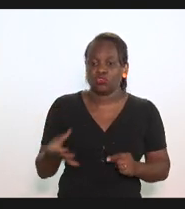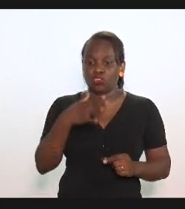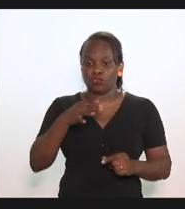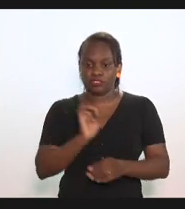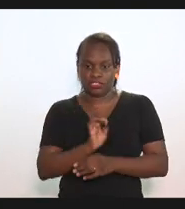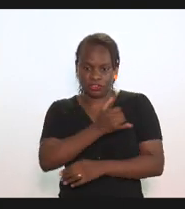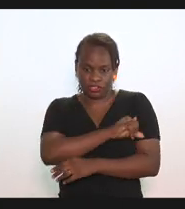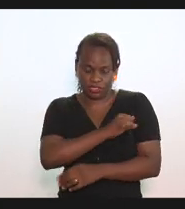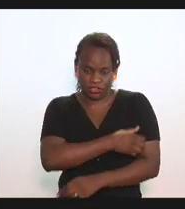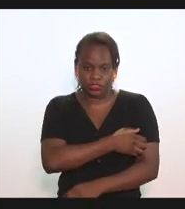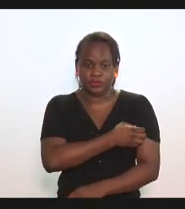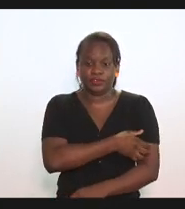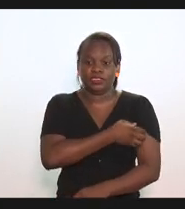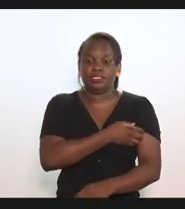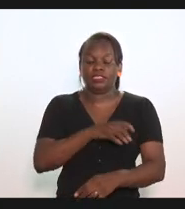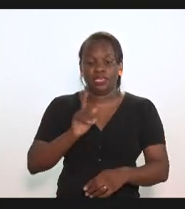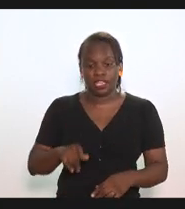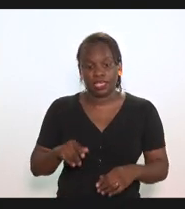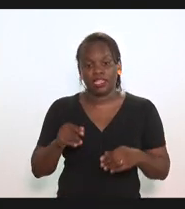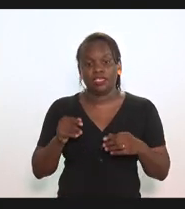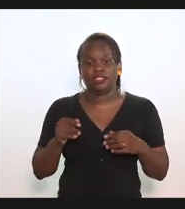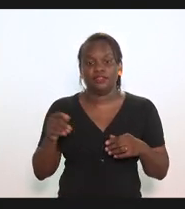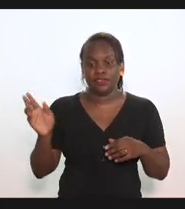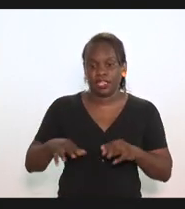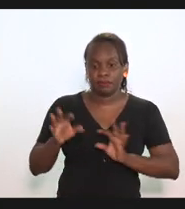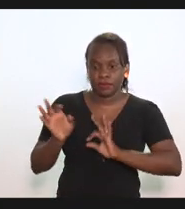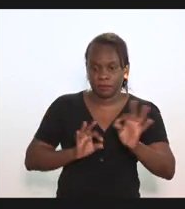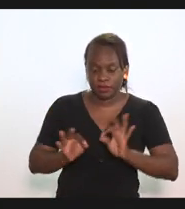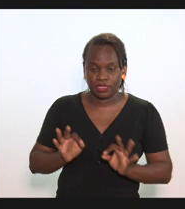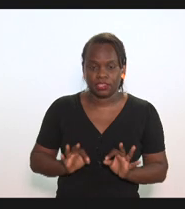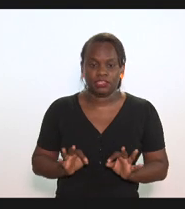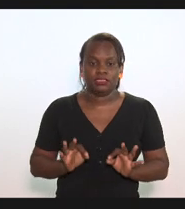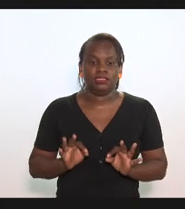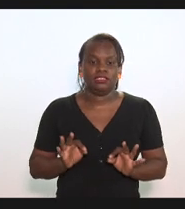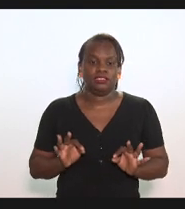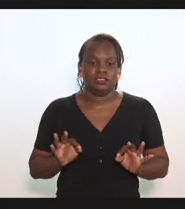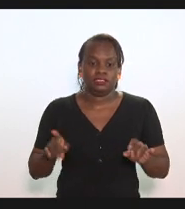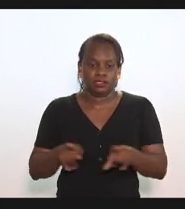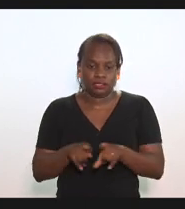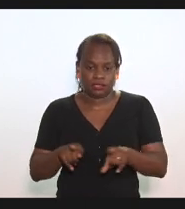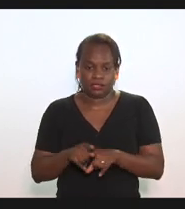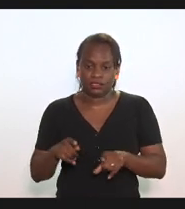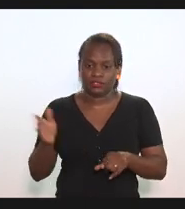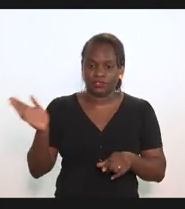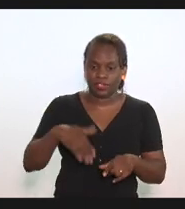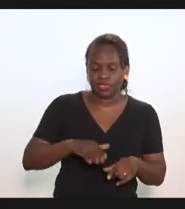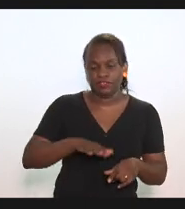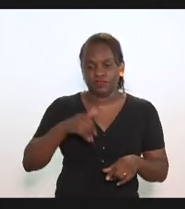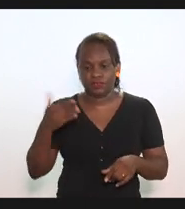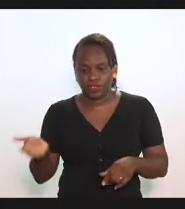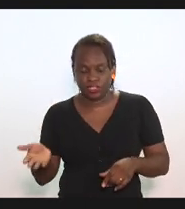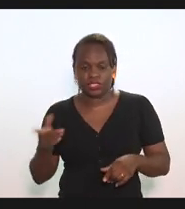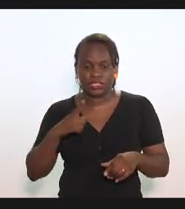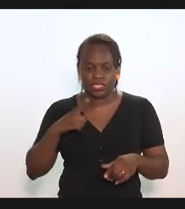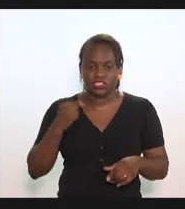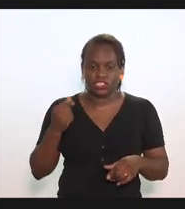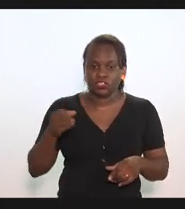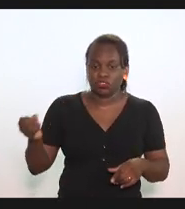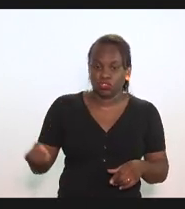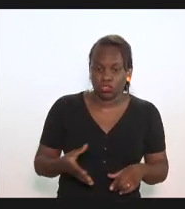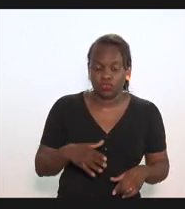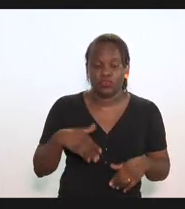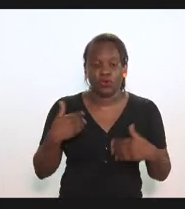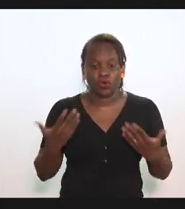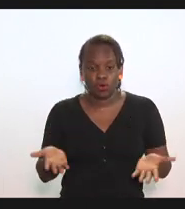seja porque vem para produzir no estado e vende para fora e está gerando renda nova nesse sentido